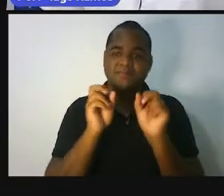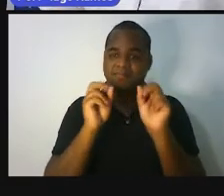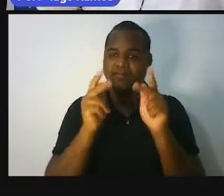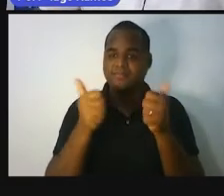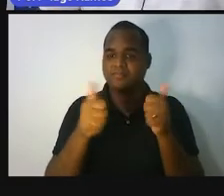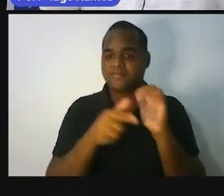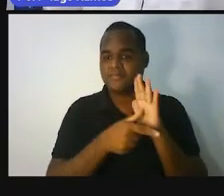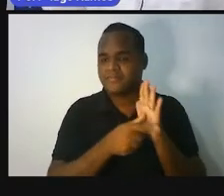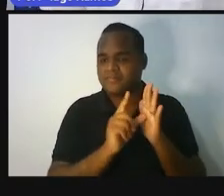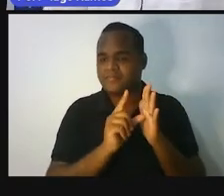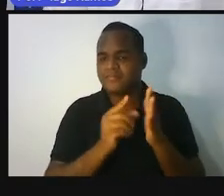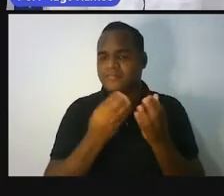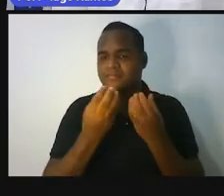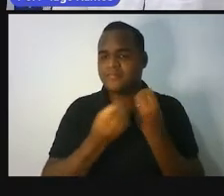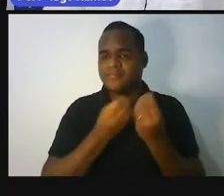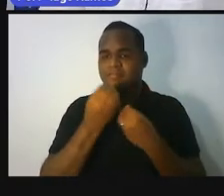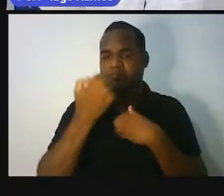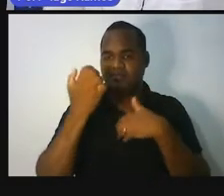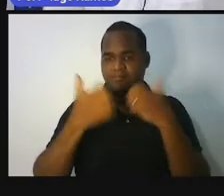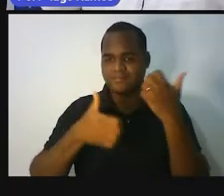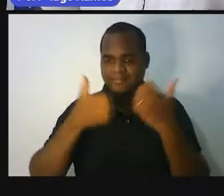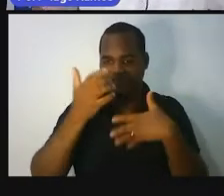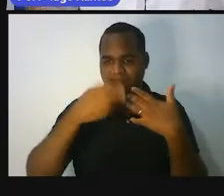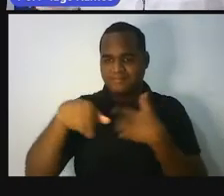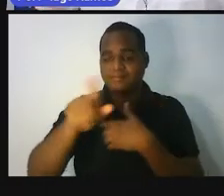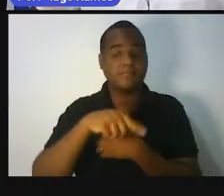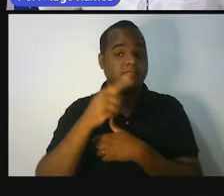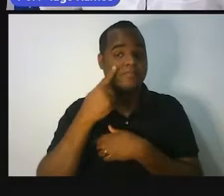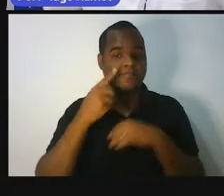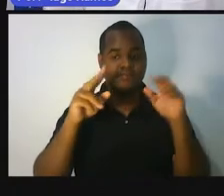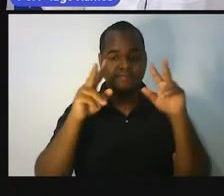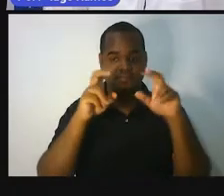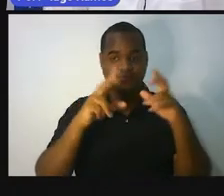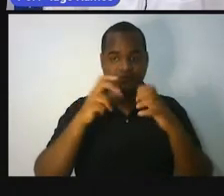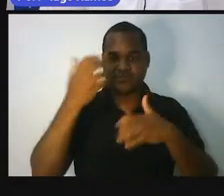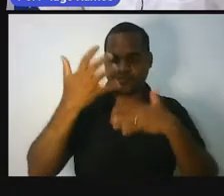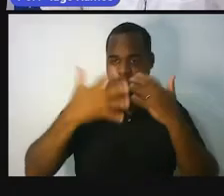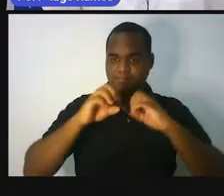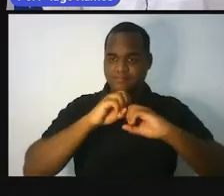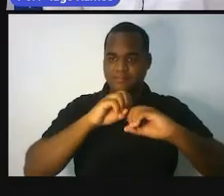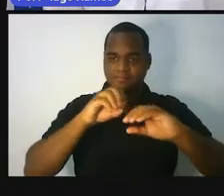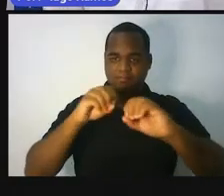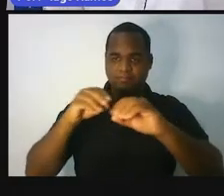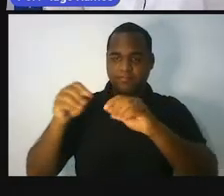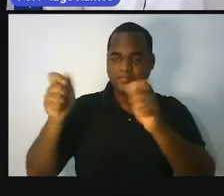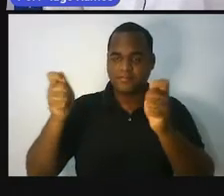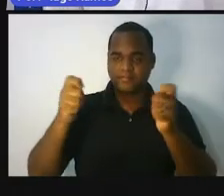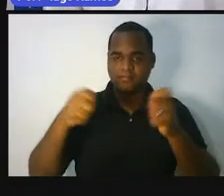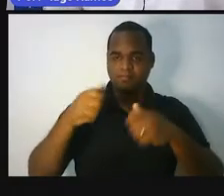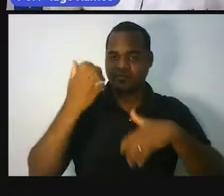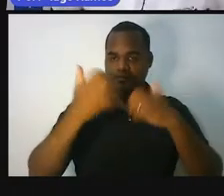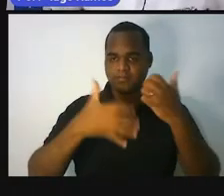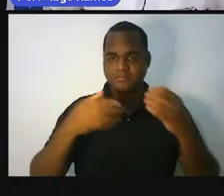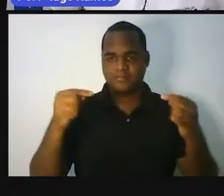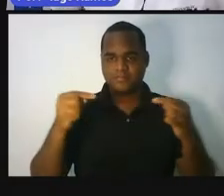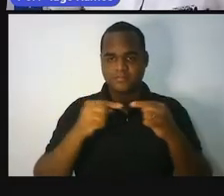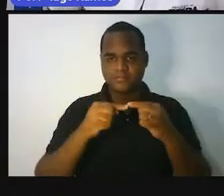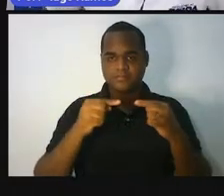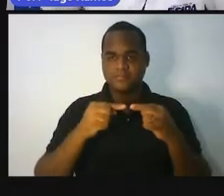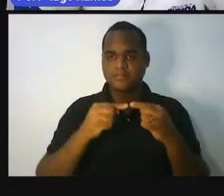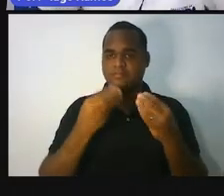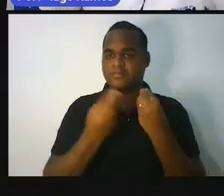antes de a gente entrar no nosso tema da aula, propriamente dito, você já se